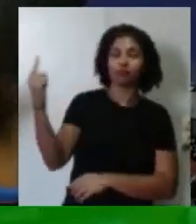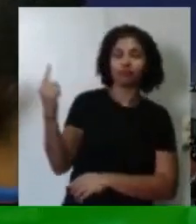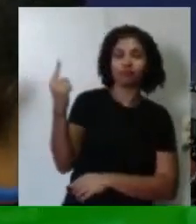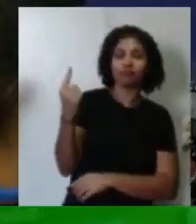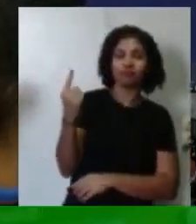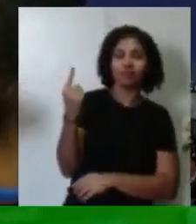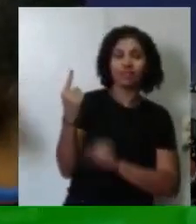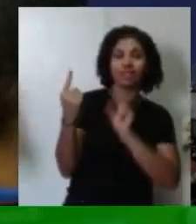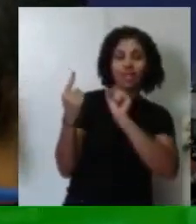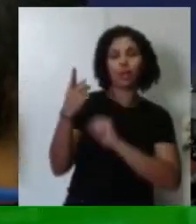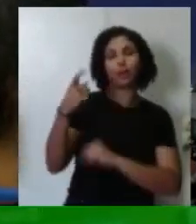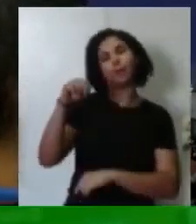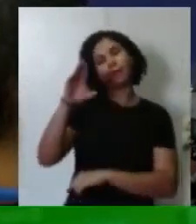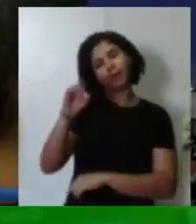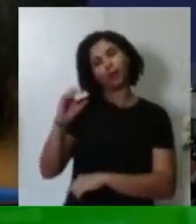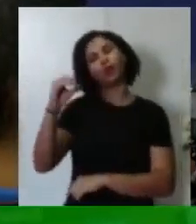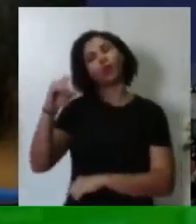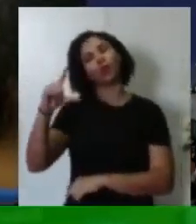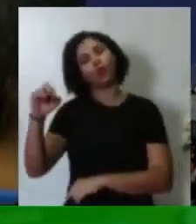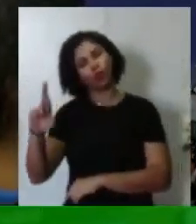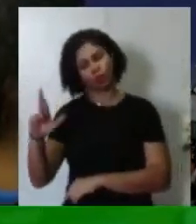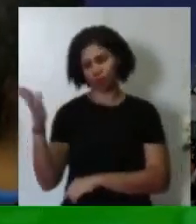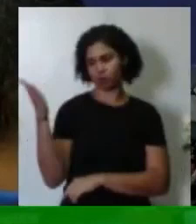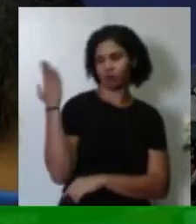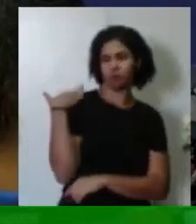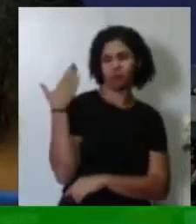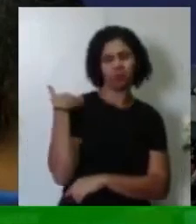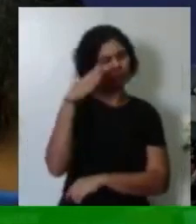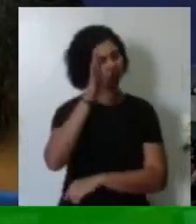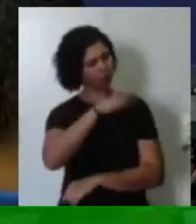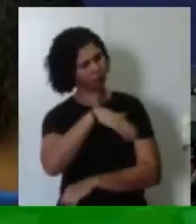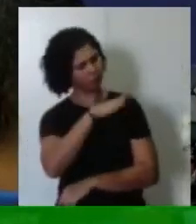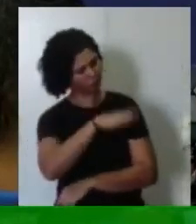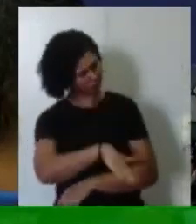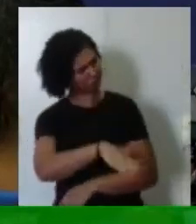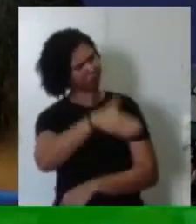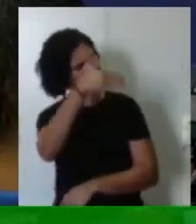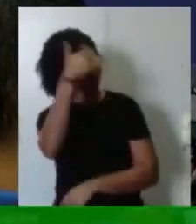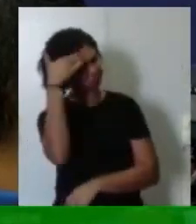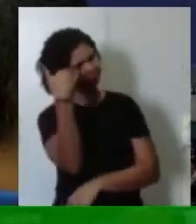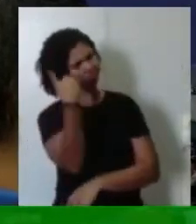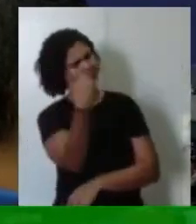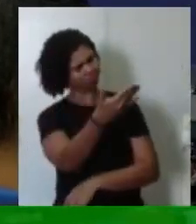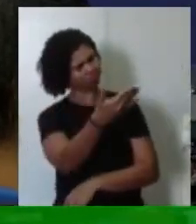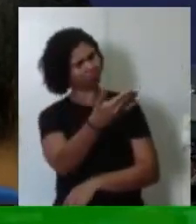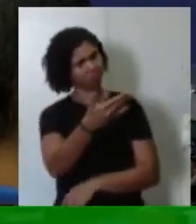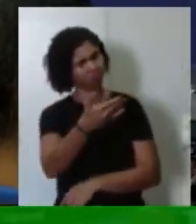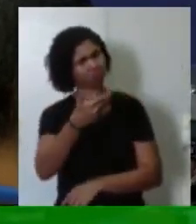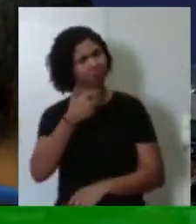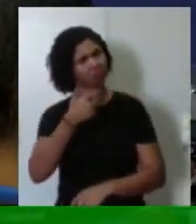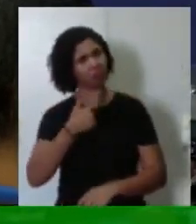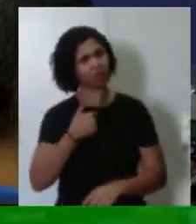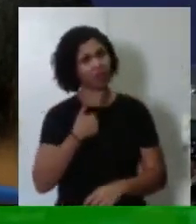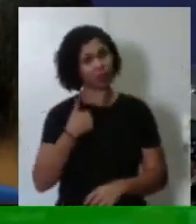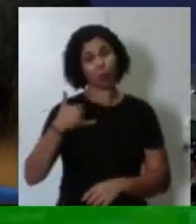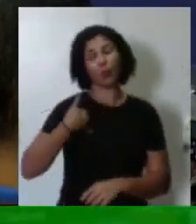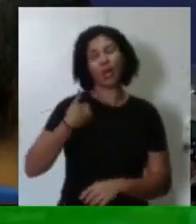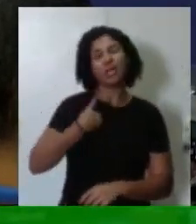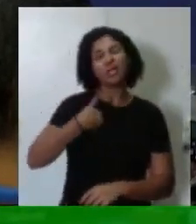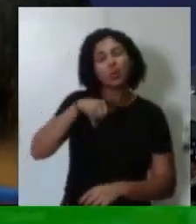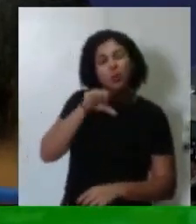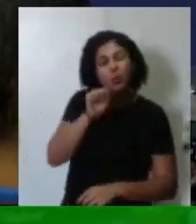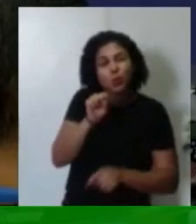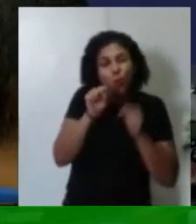era Pedro Collor. Bateu no meu ombro e disse, garoto, muito obrigado. Eu ia completar há 18